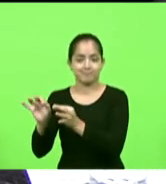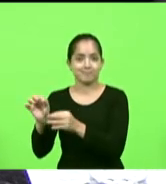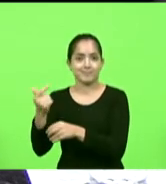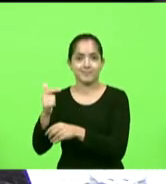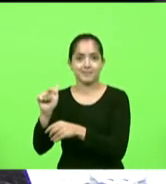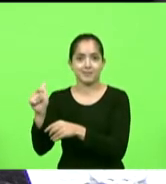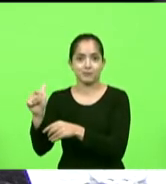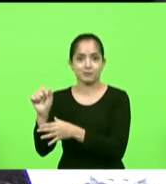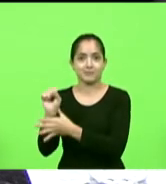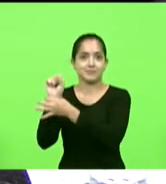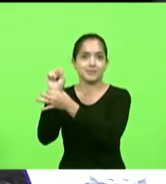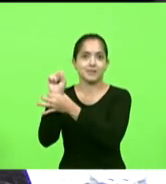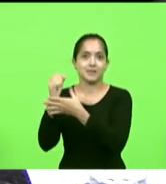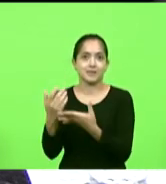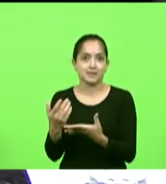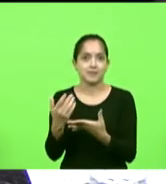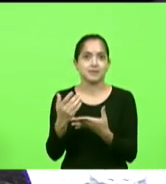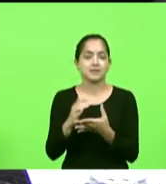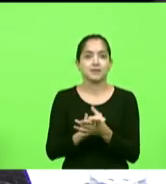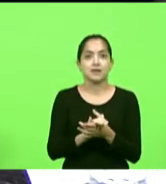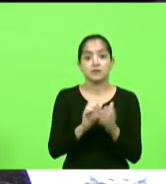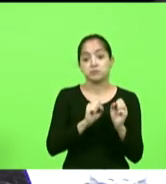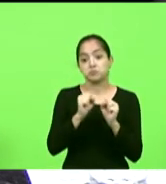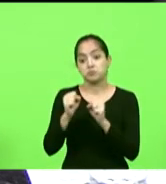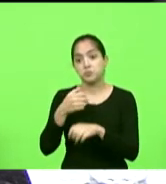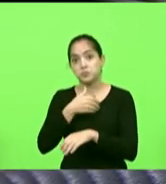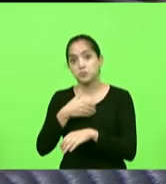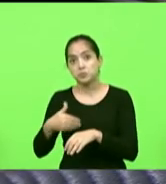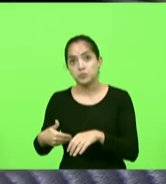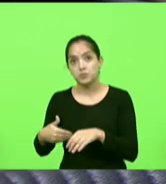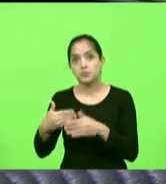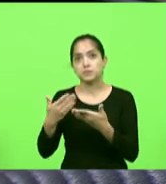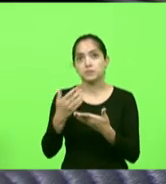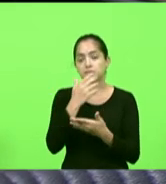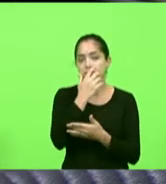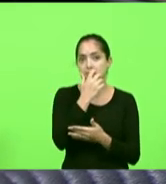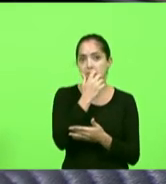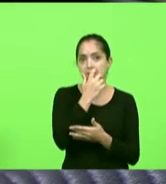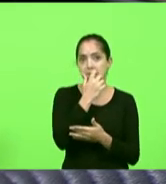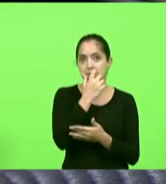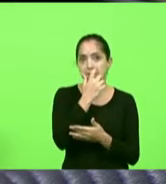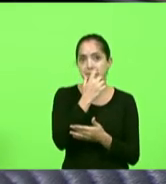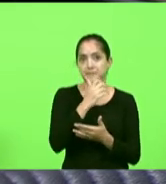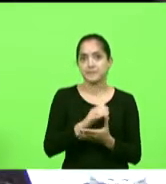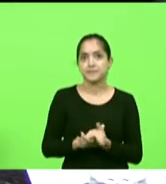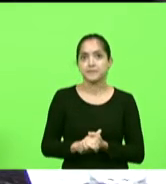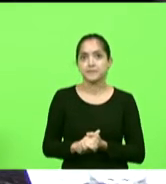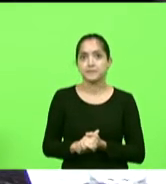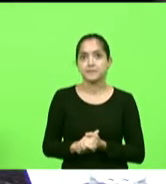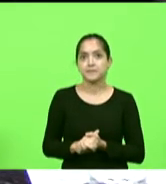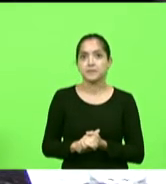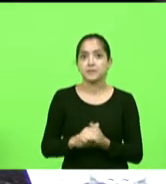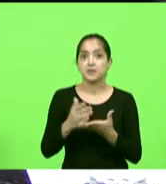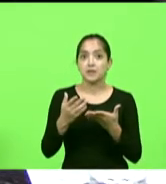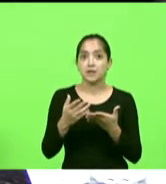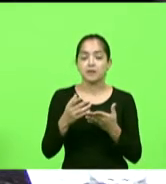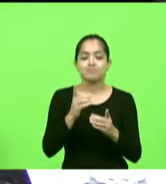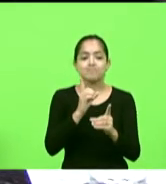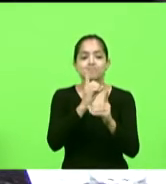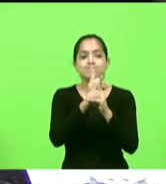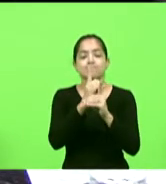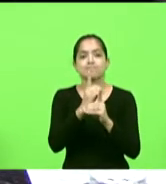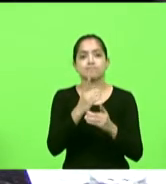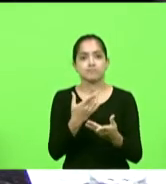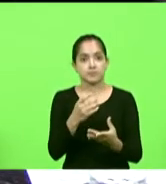nos entes públicos nos entes um minuto para concluir deputado e acabam encontrando essa segurança